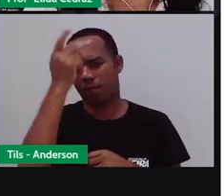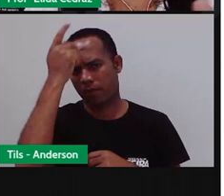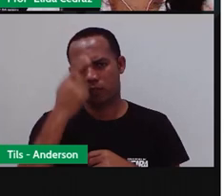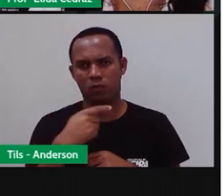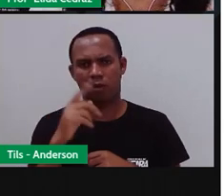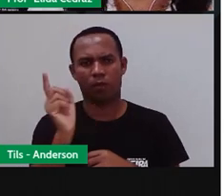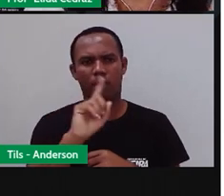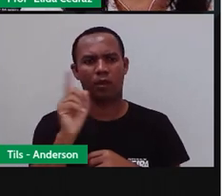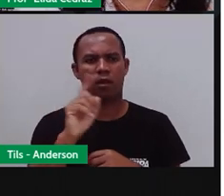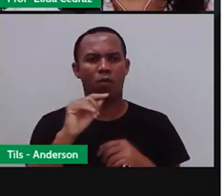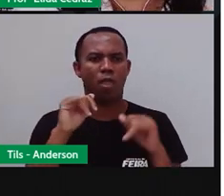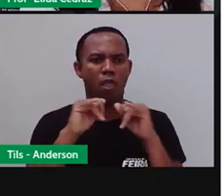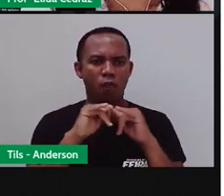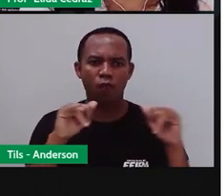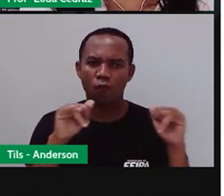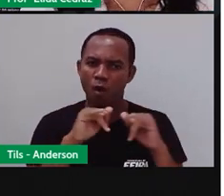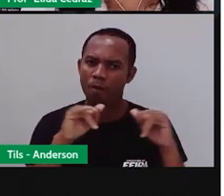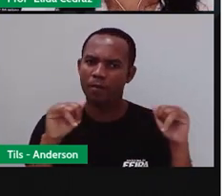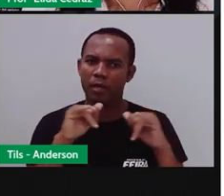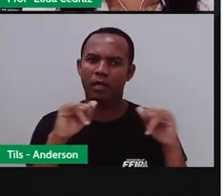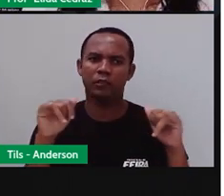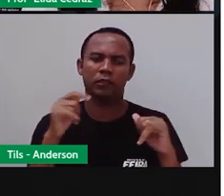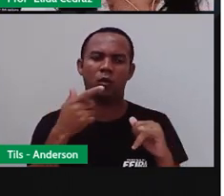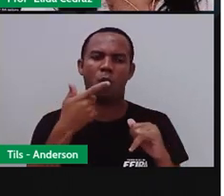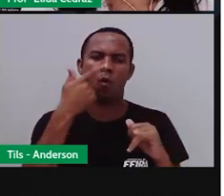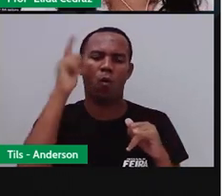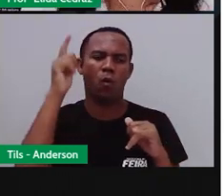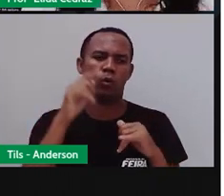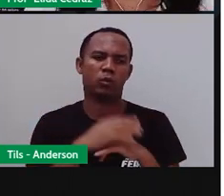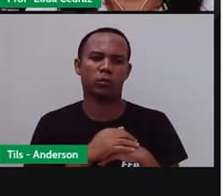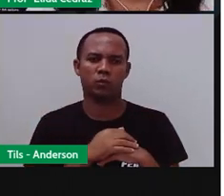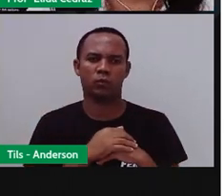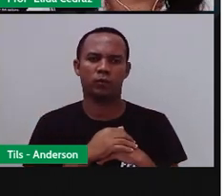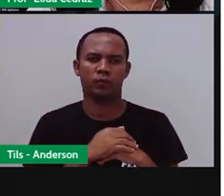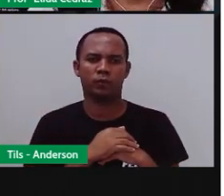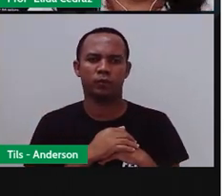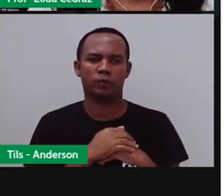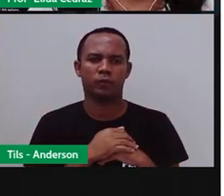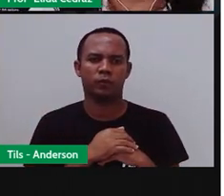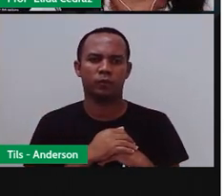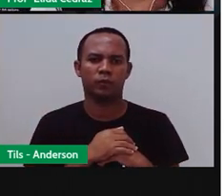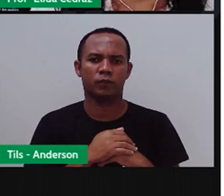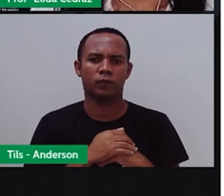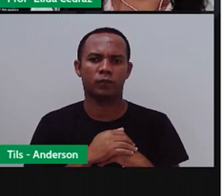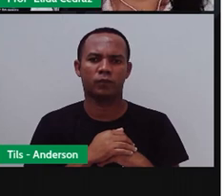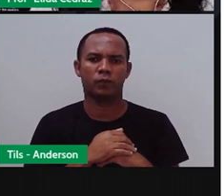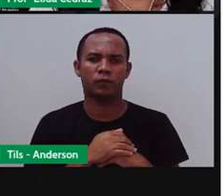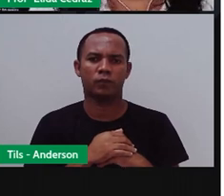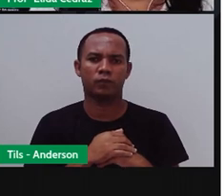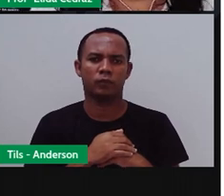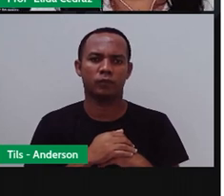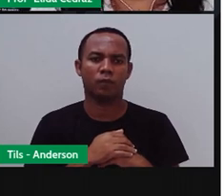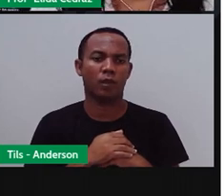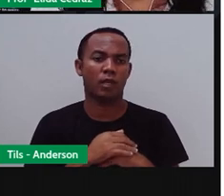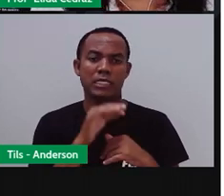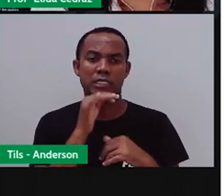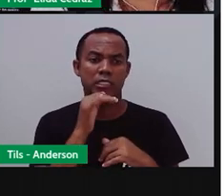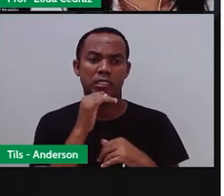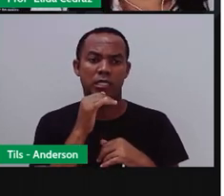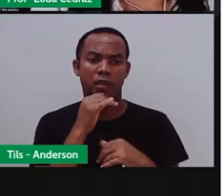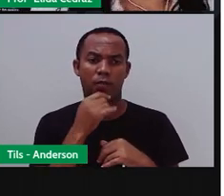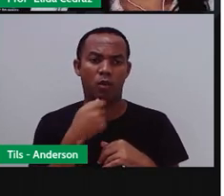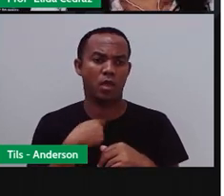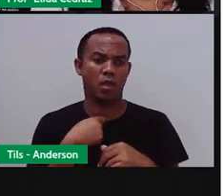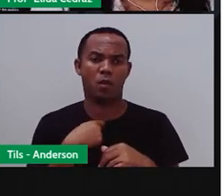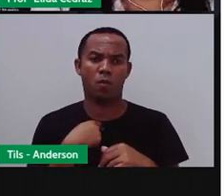Sempre vai ser dito como se quem escreveu não estivesse participando daquilo. E imparcial, eu